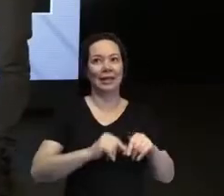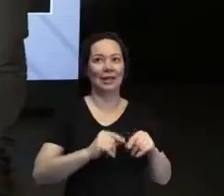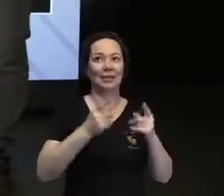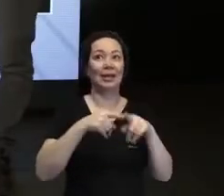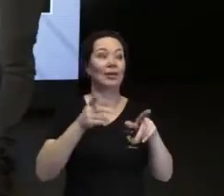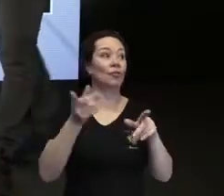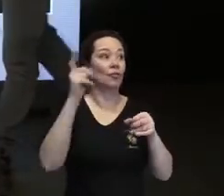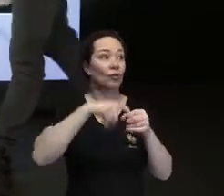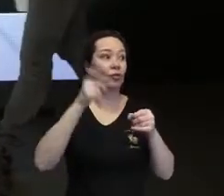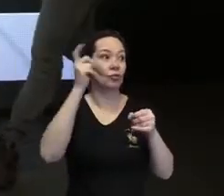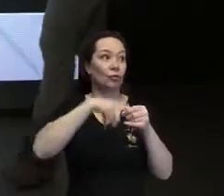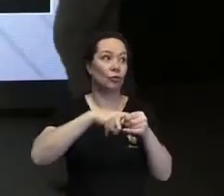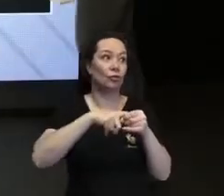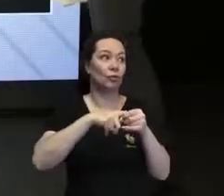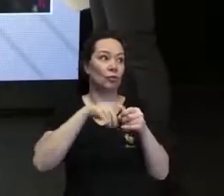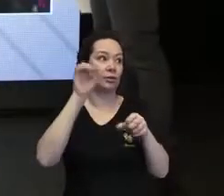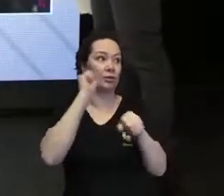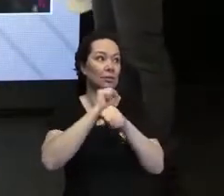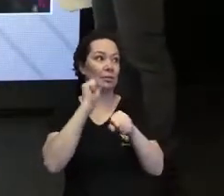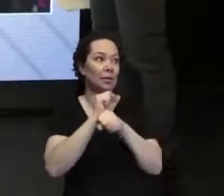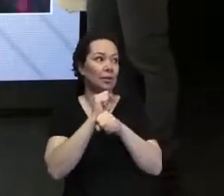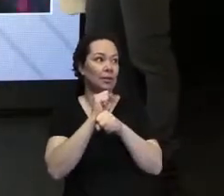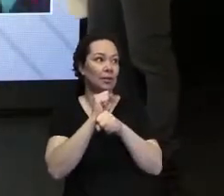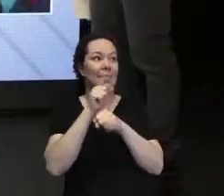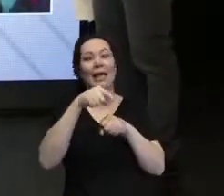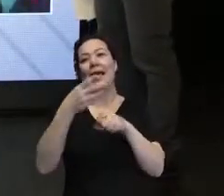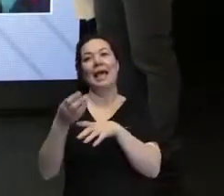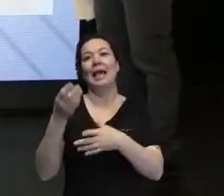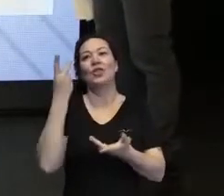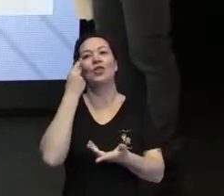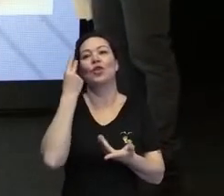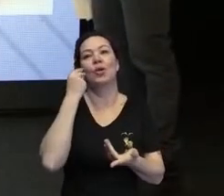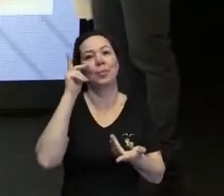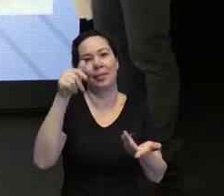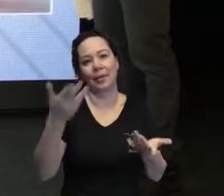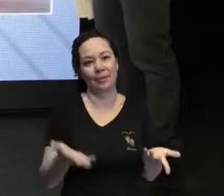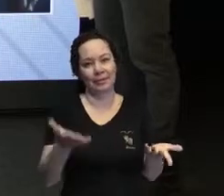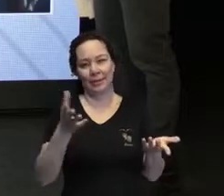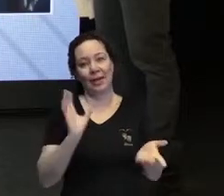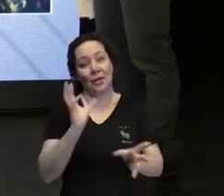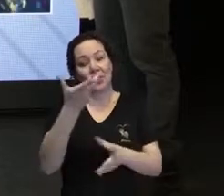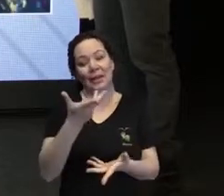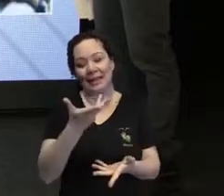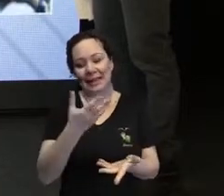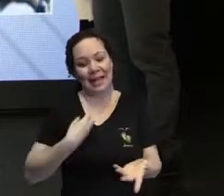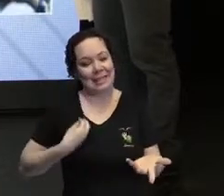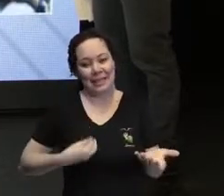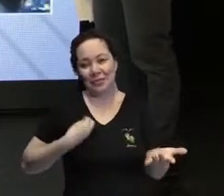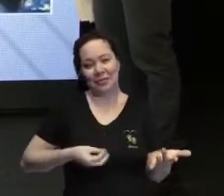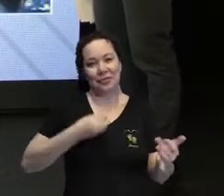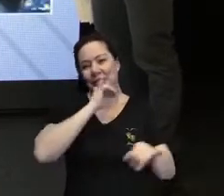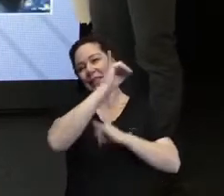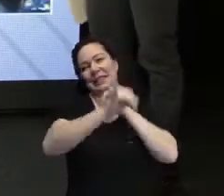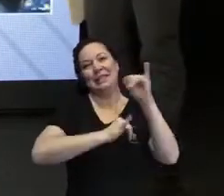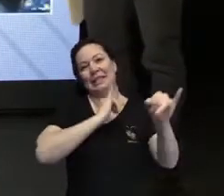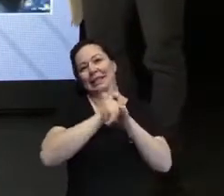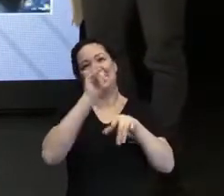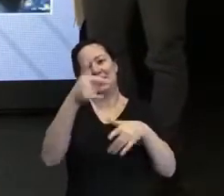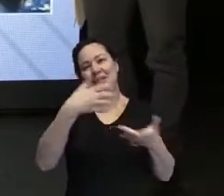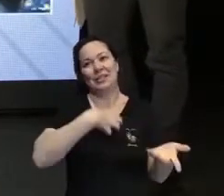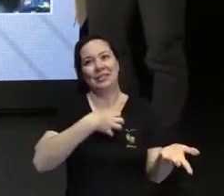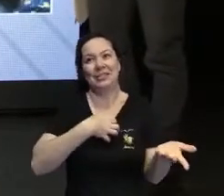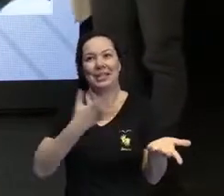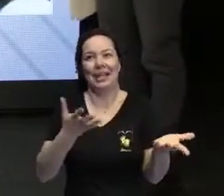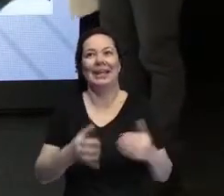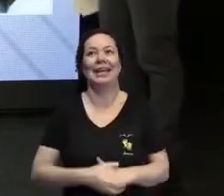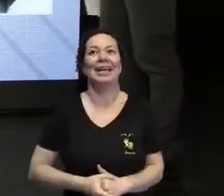continuar. Mas voltou, voltou, voltou. Espera aí. Esse é o novo normal, Alex? Essa é a nossa vida digital e a gente precisa ser flexível também. E se pedir para o pessoal aí que está